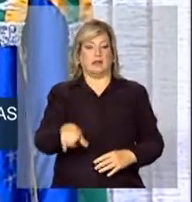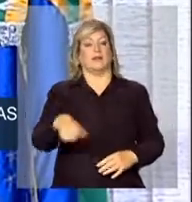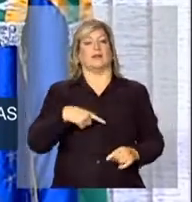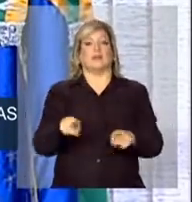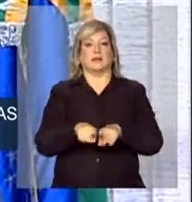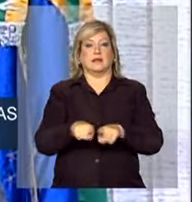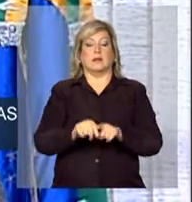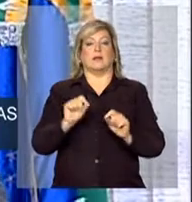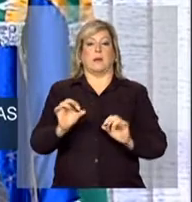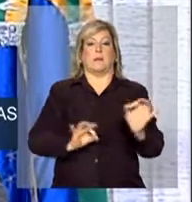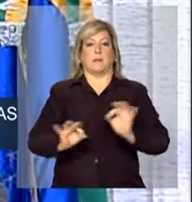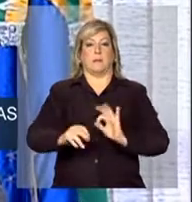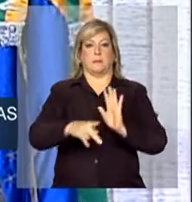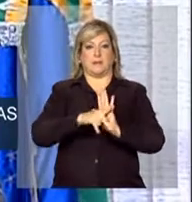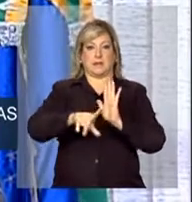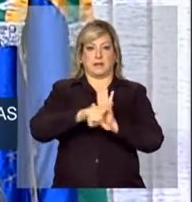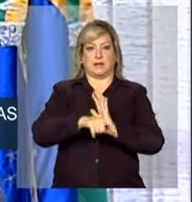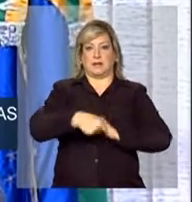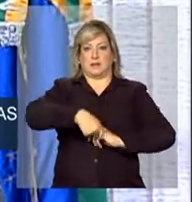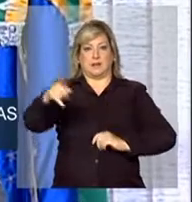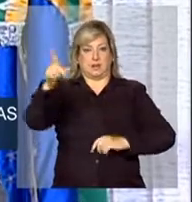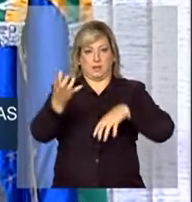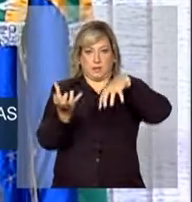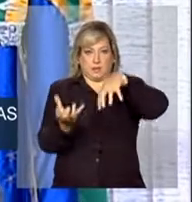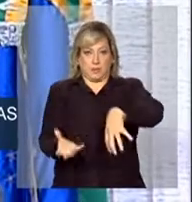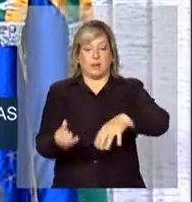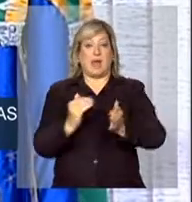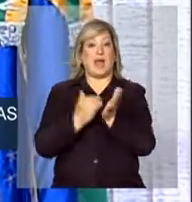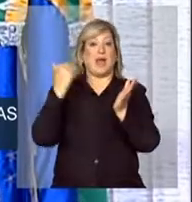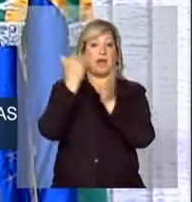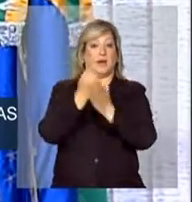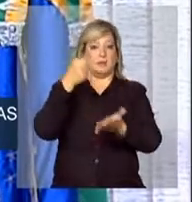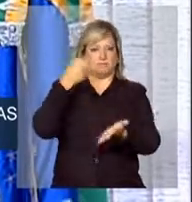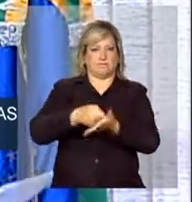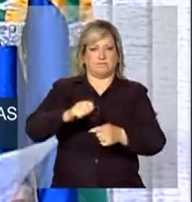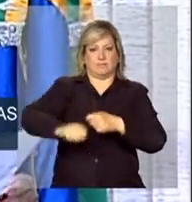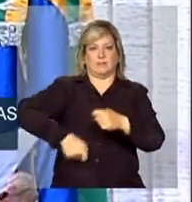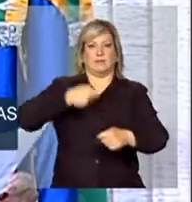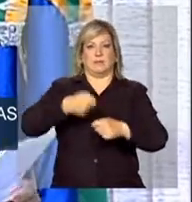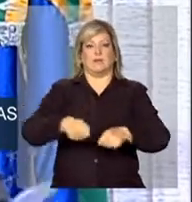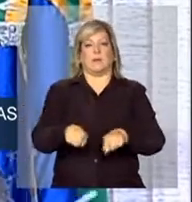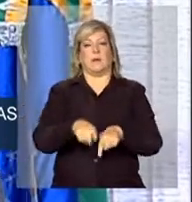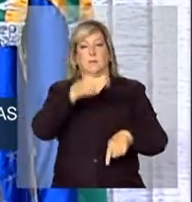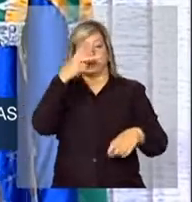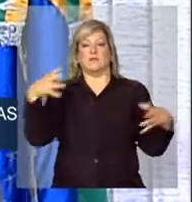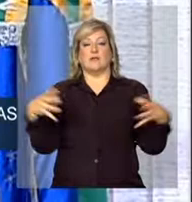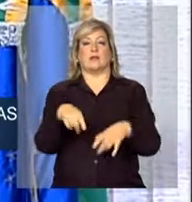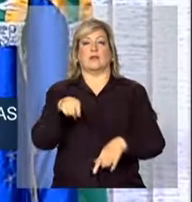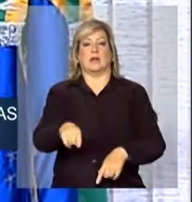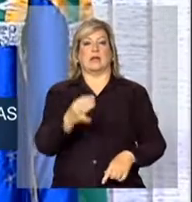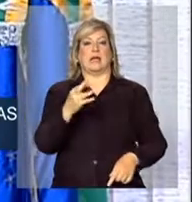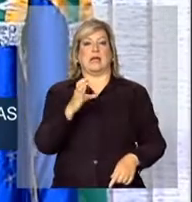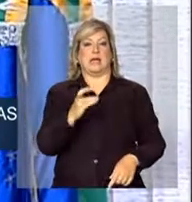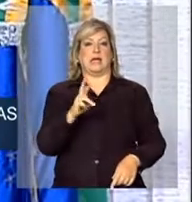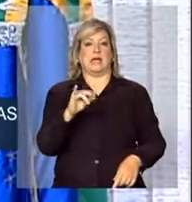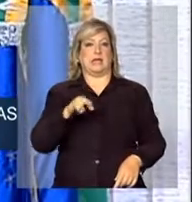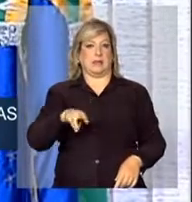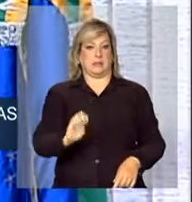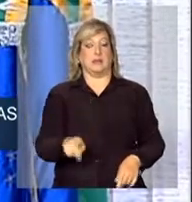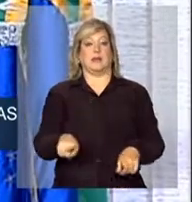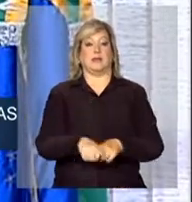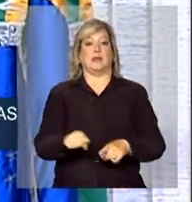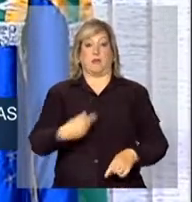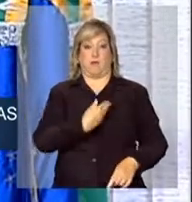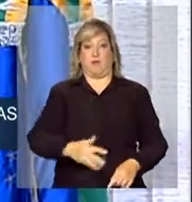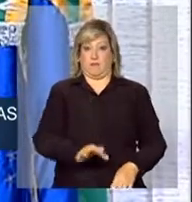Congresso Nacional que vai aumentar a punição às pessoas envolvidas com este crime. Vão ser investidos pelo governo federal